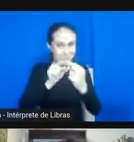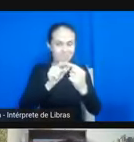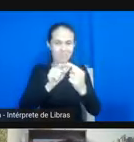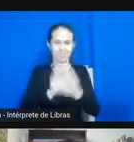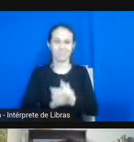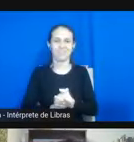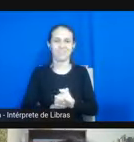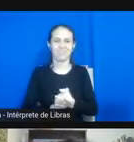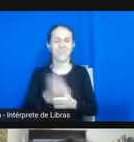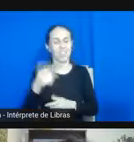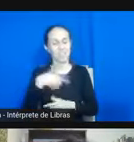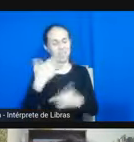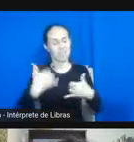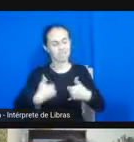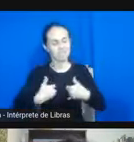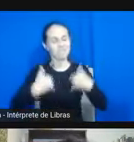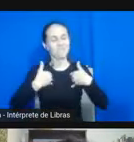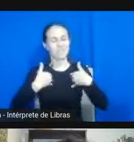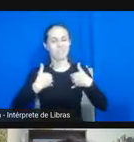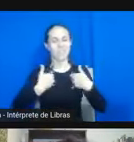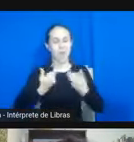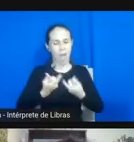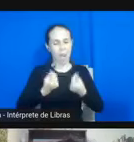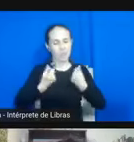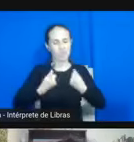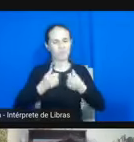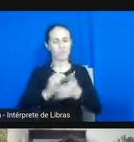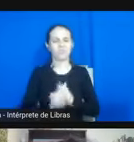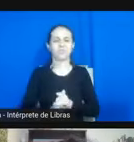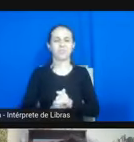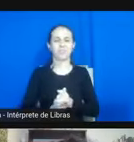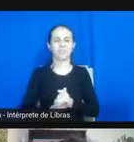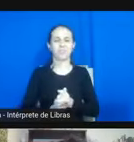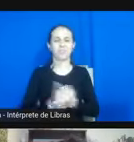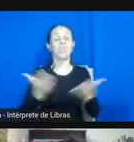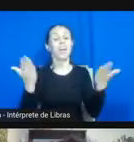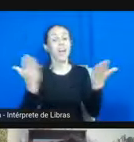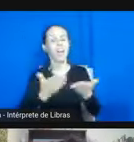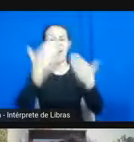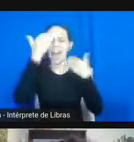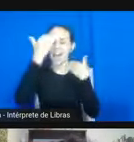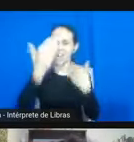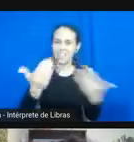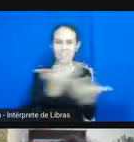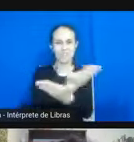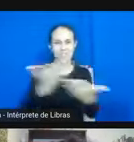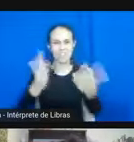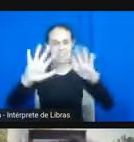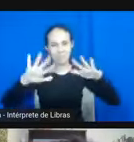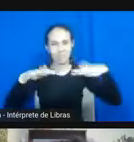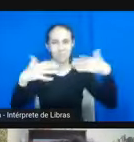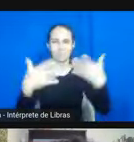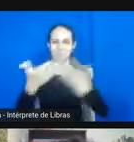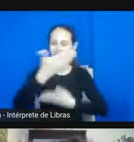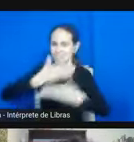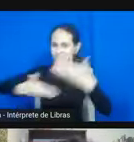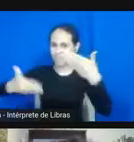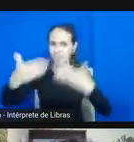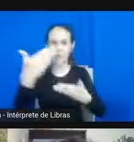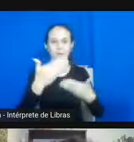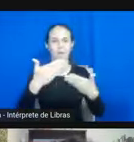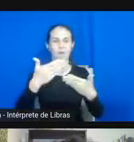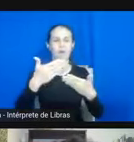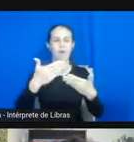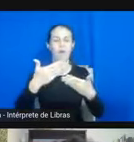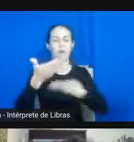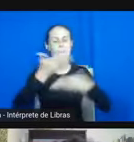elogios inclusive então para finalizar mesmo a gente agradece todo mundo que compareceu que interagiu que compartilhou e que